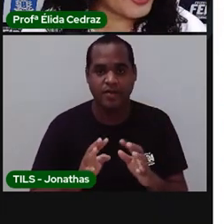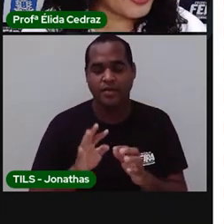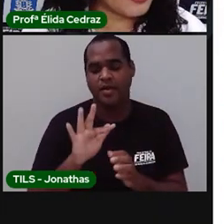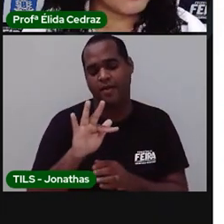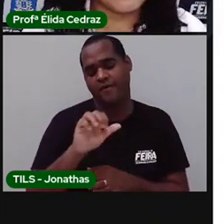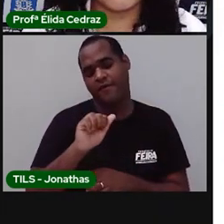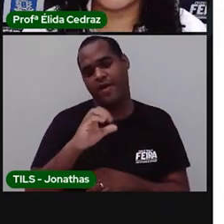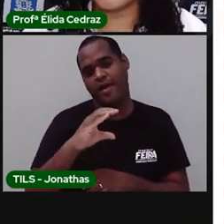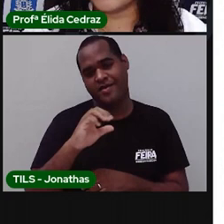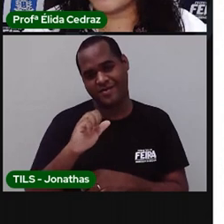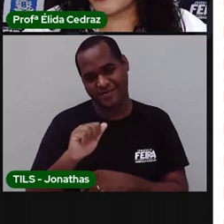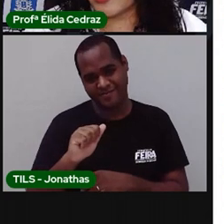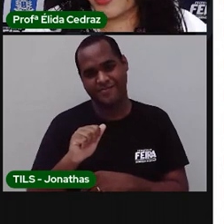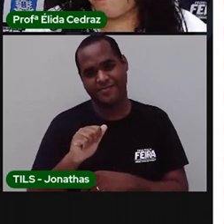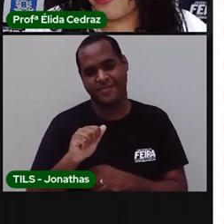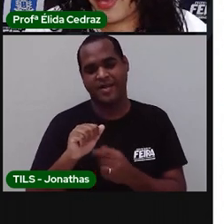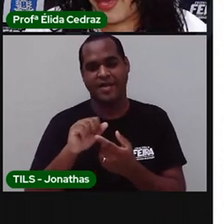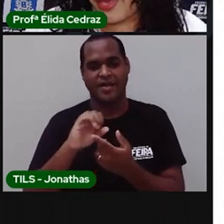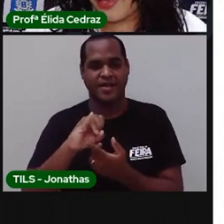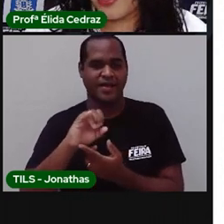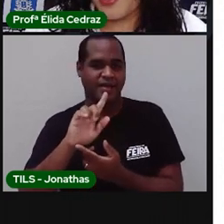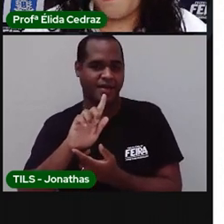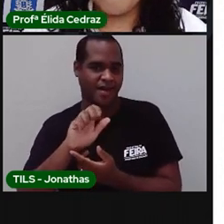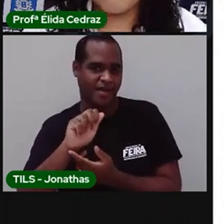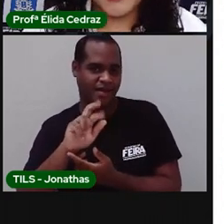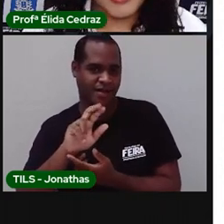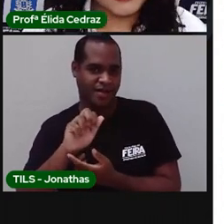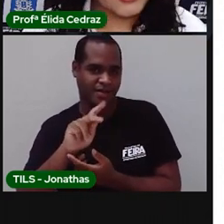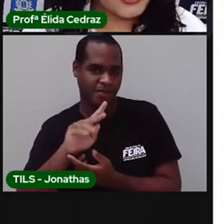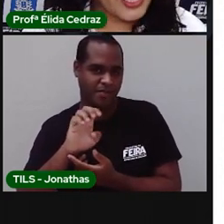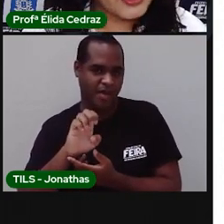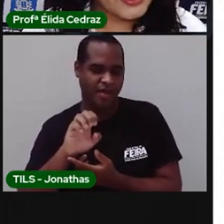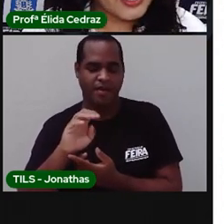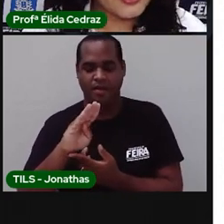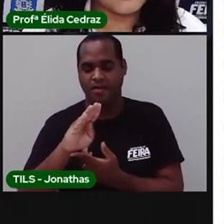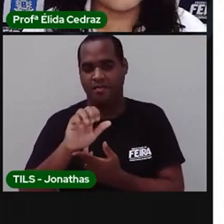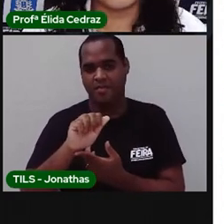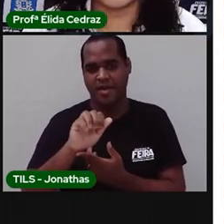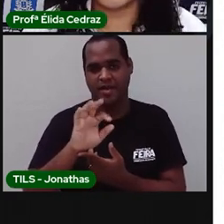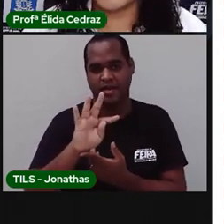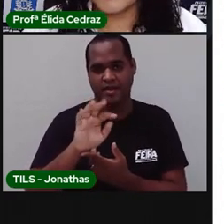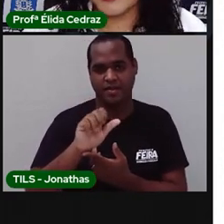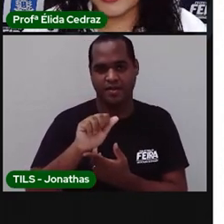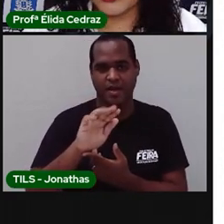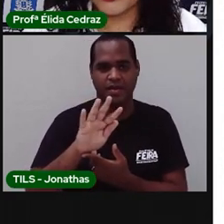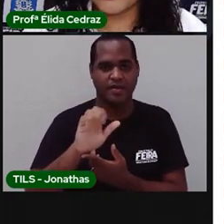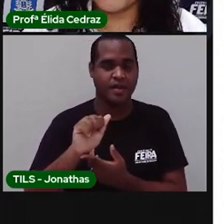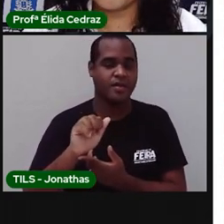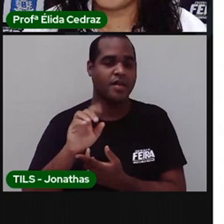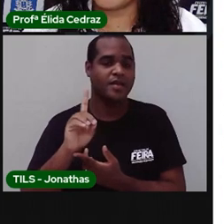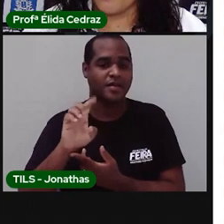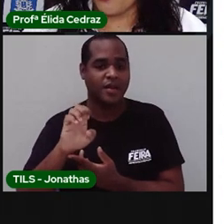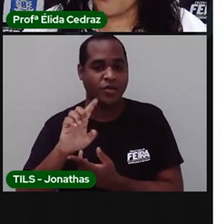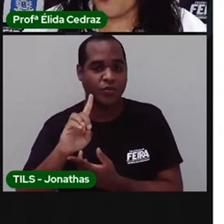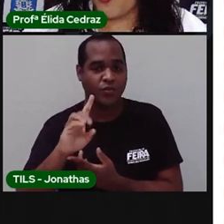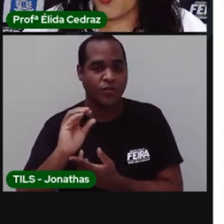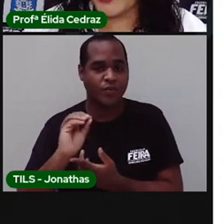paca, igarapé, batata, dedo,